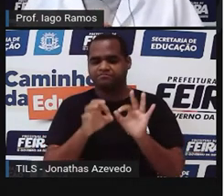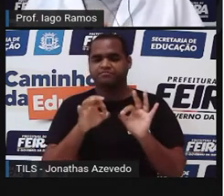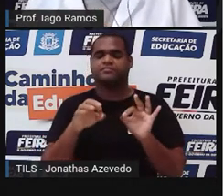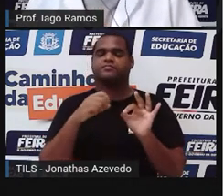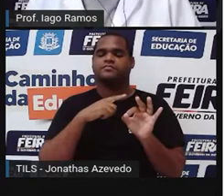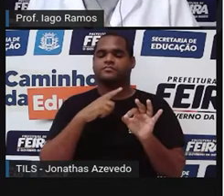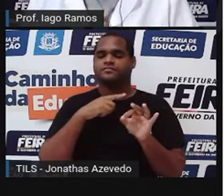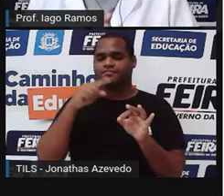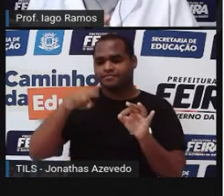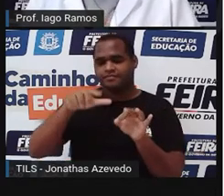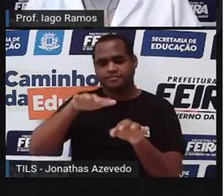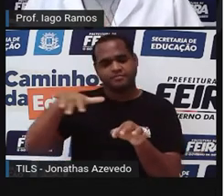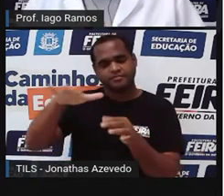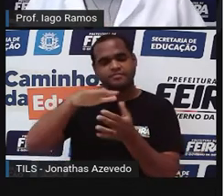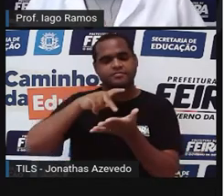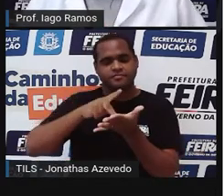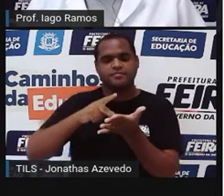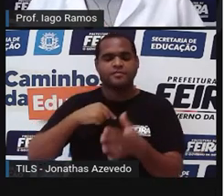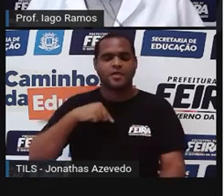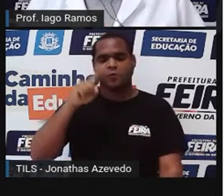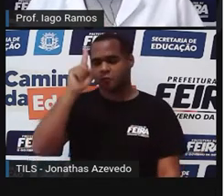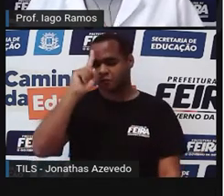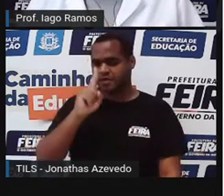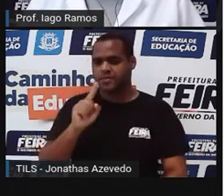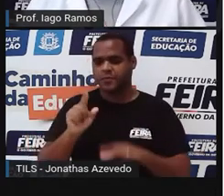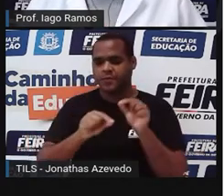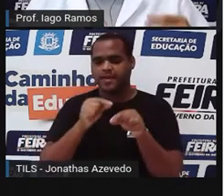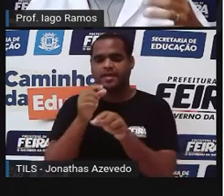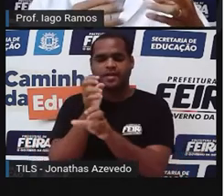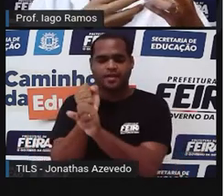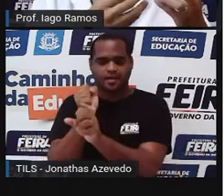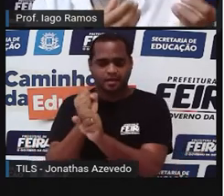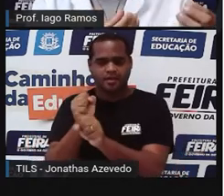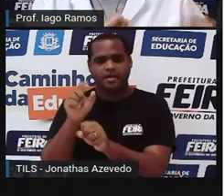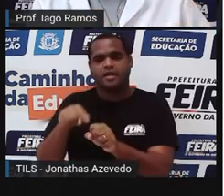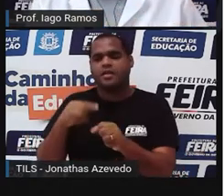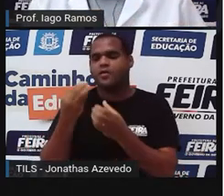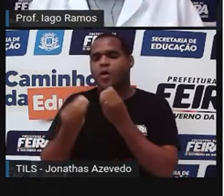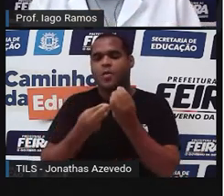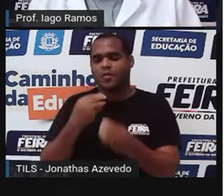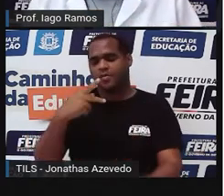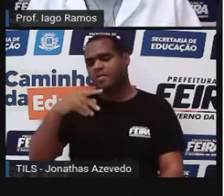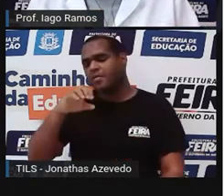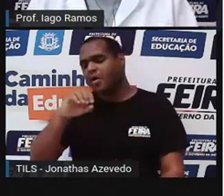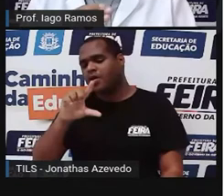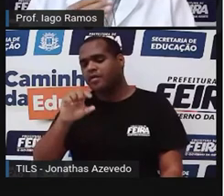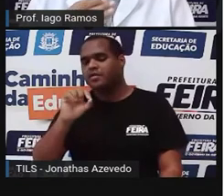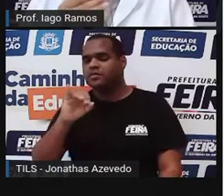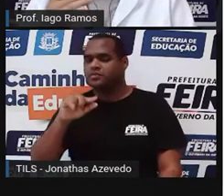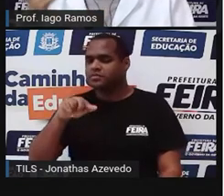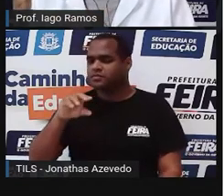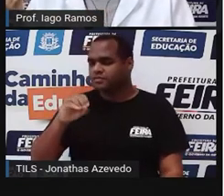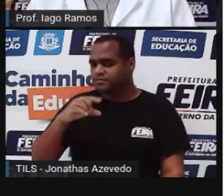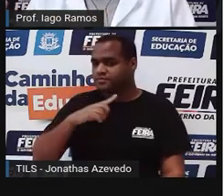Na geometria, quando a gente não sabe como calcular a área de um polígono A gente pode recorrer